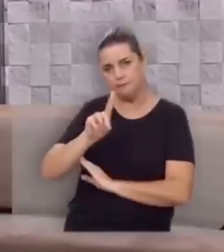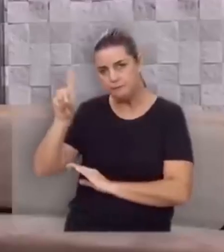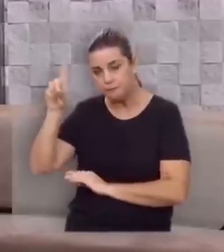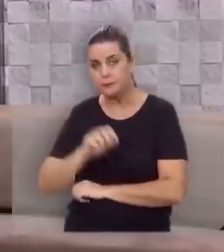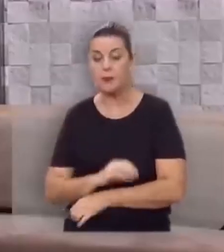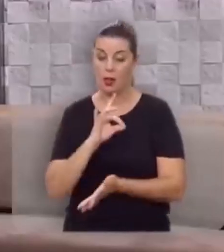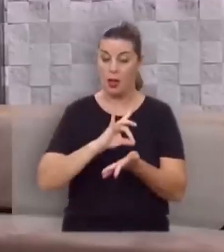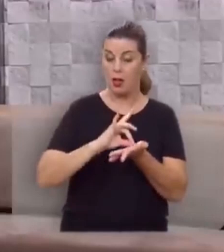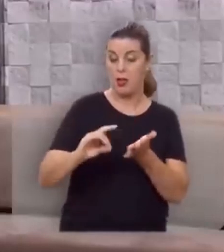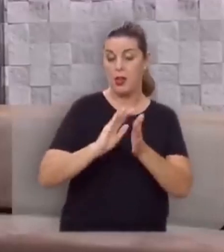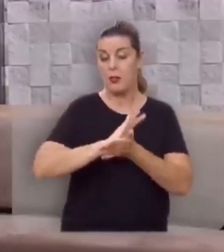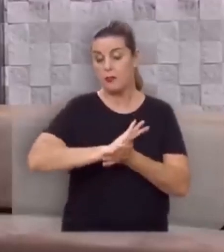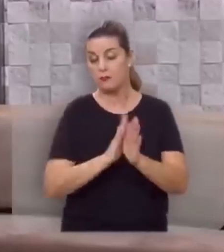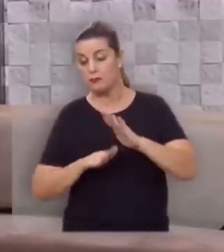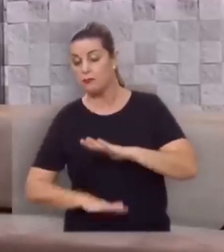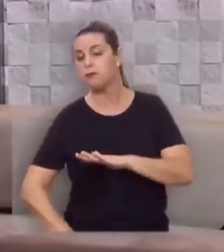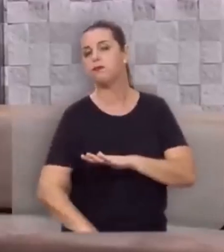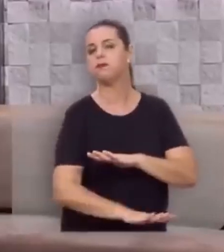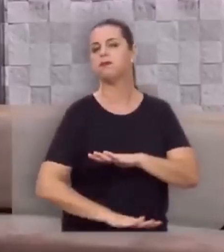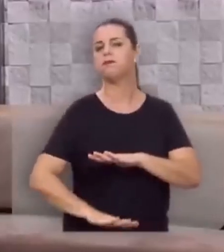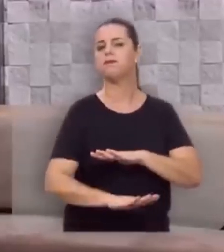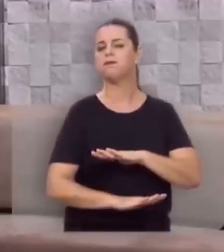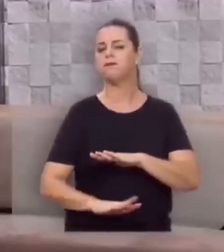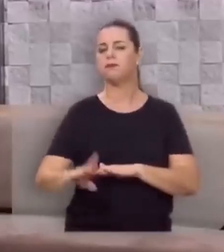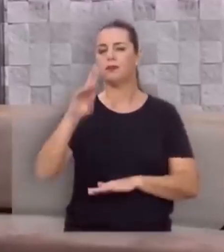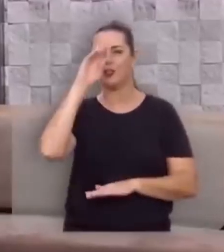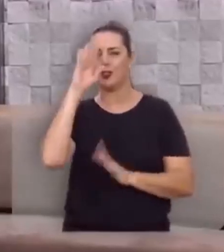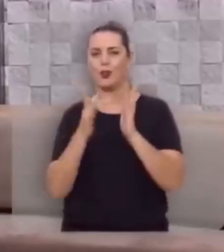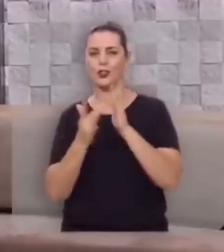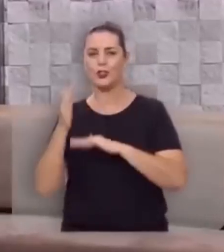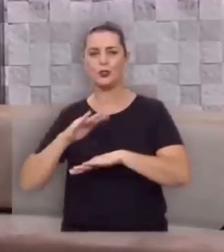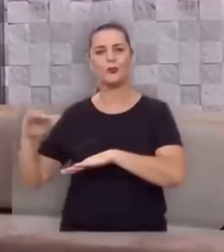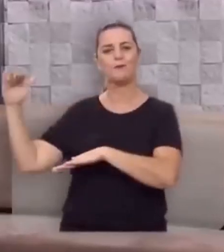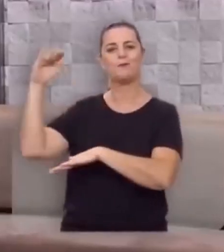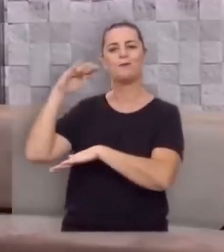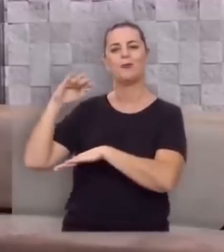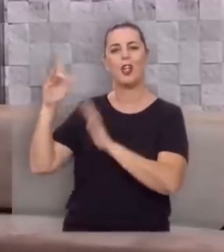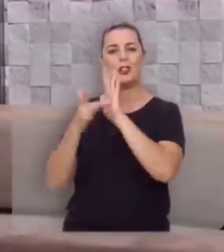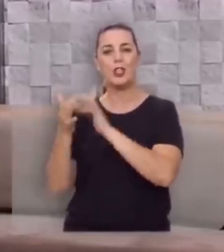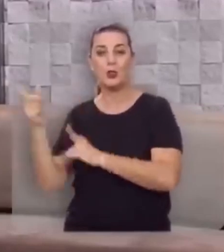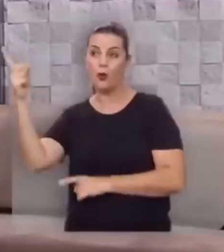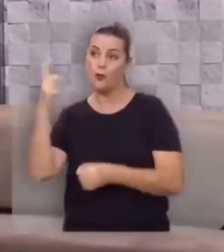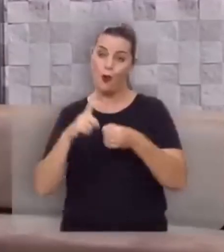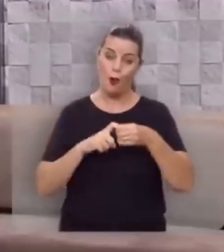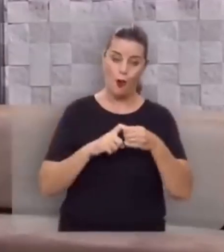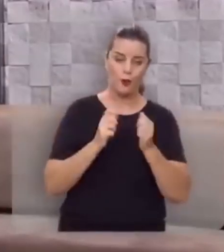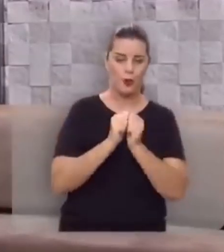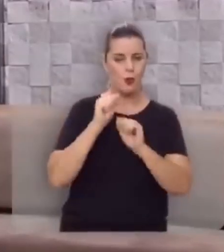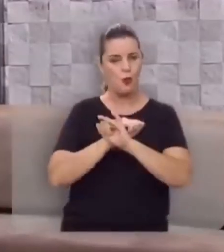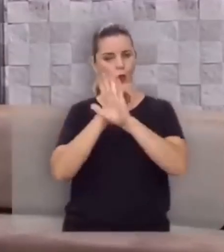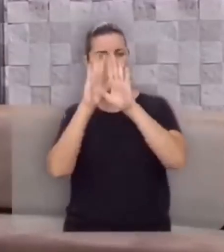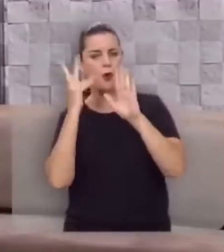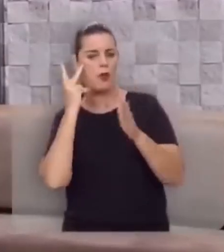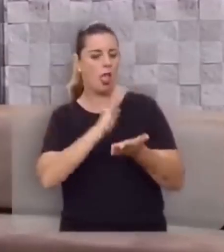os inimigos serão colocados debaixo dos pés do Senhor Jesus, e ele virá em glória, e ele matará o anticristo com